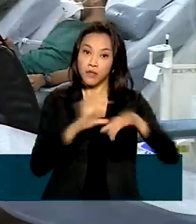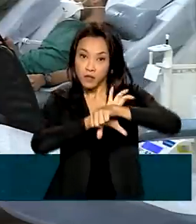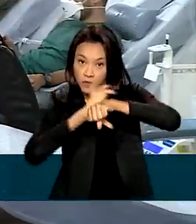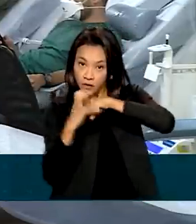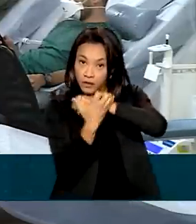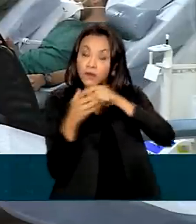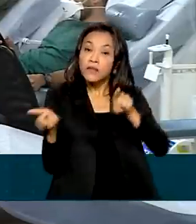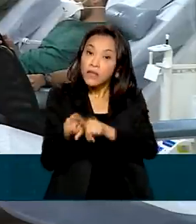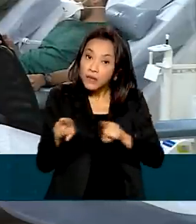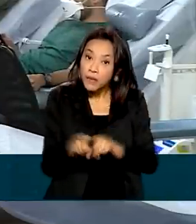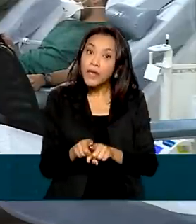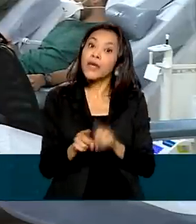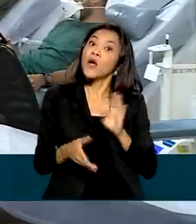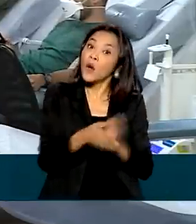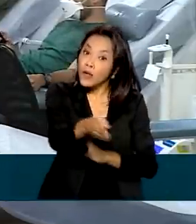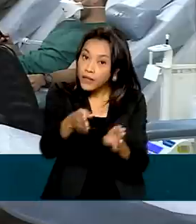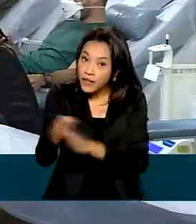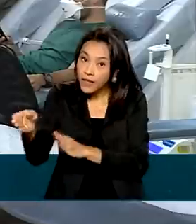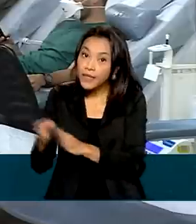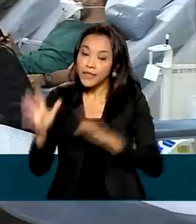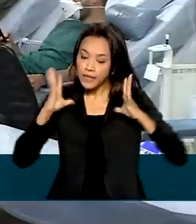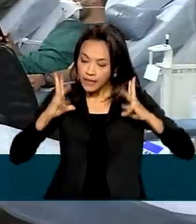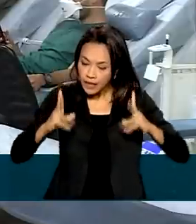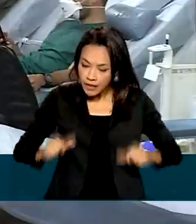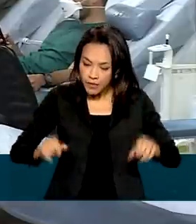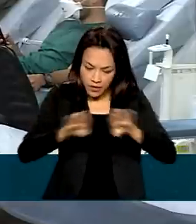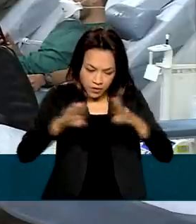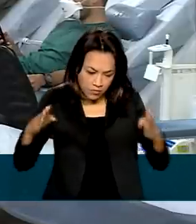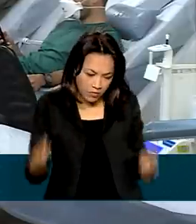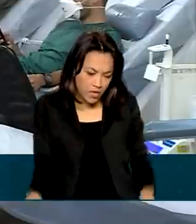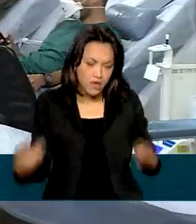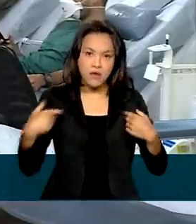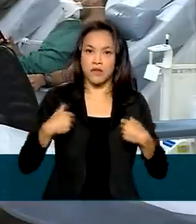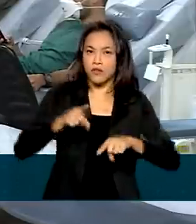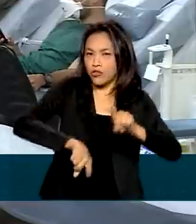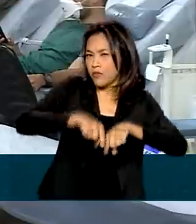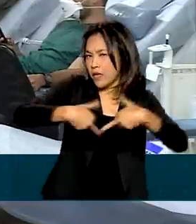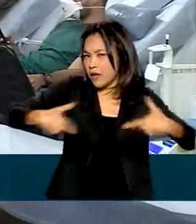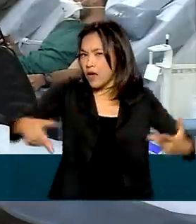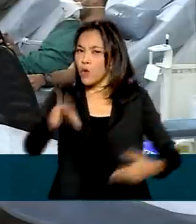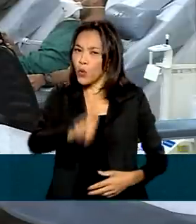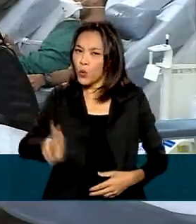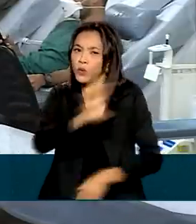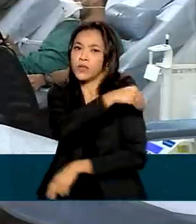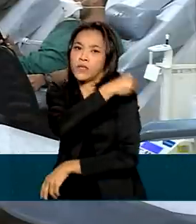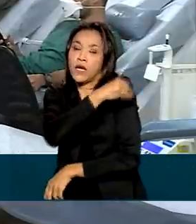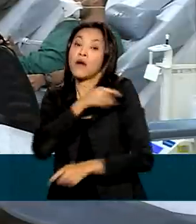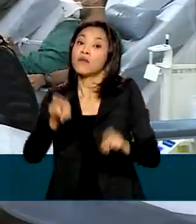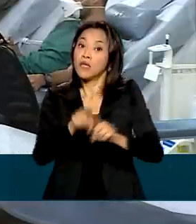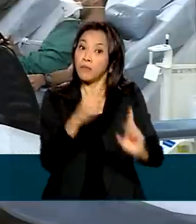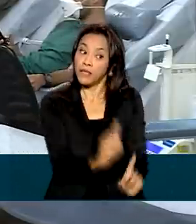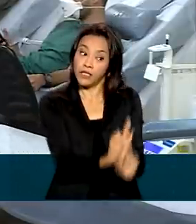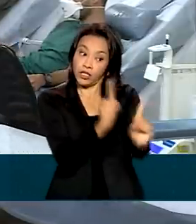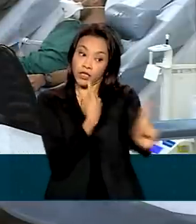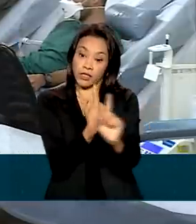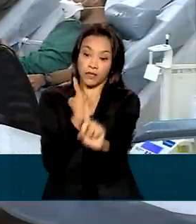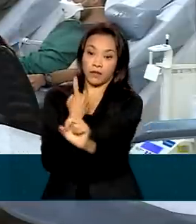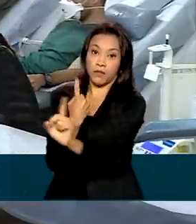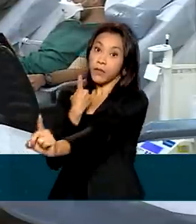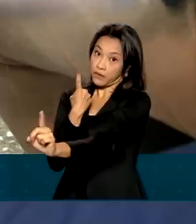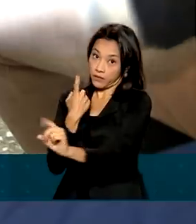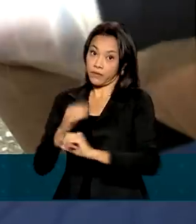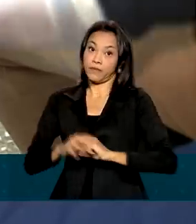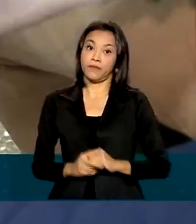recomendada a higienização de superfícies e dos instrumentos, o uso de antissépticos e o distanciamento entre os doadores.